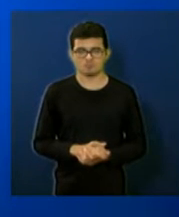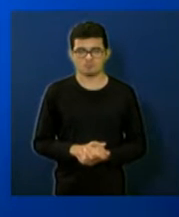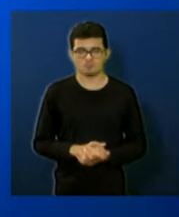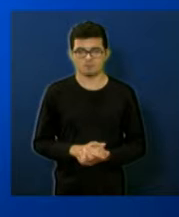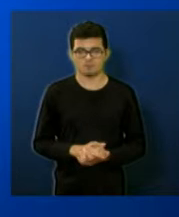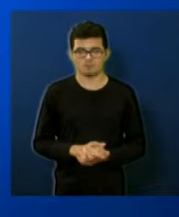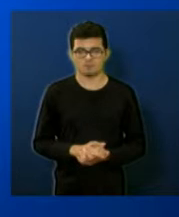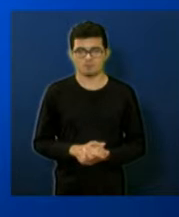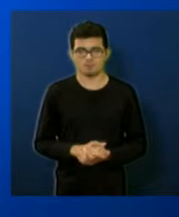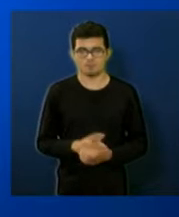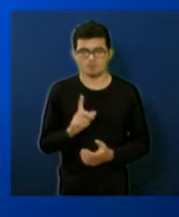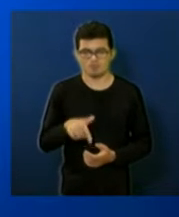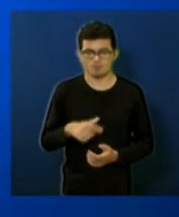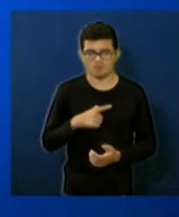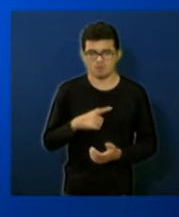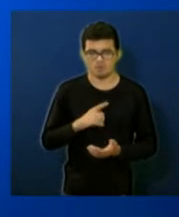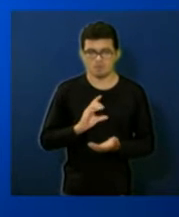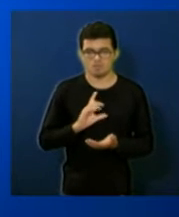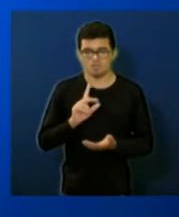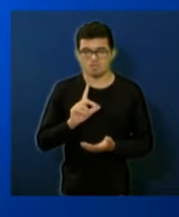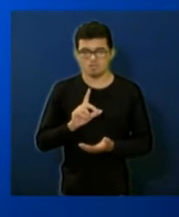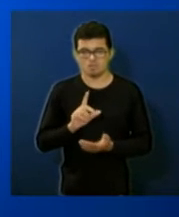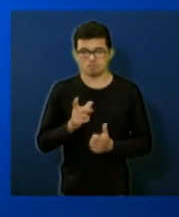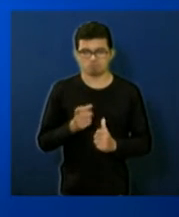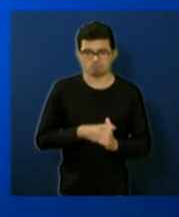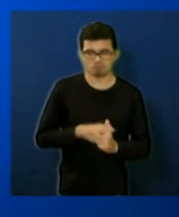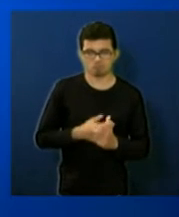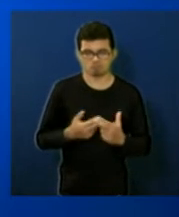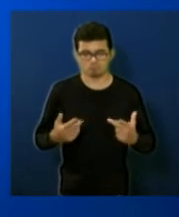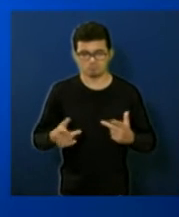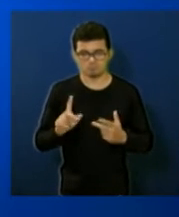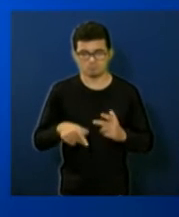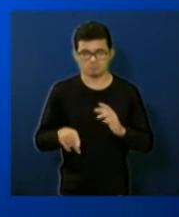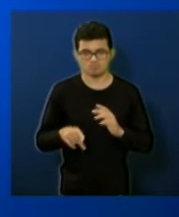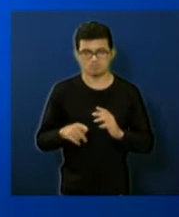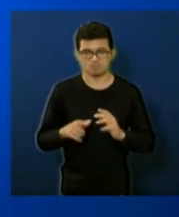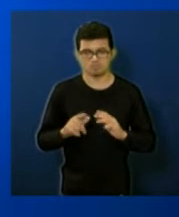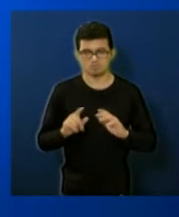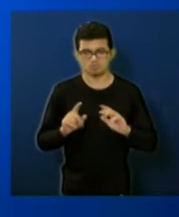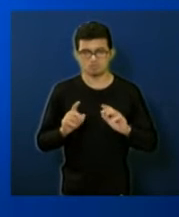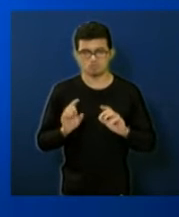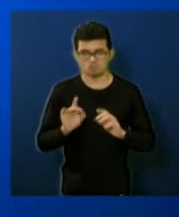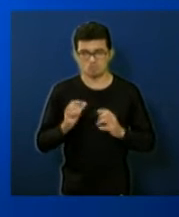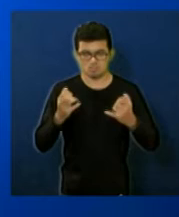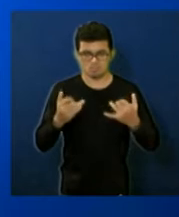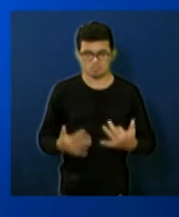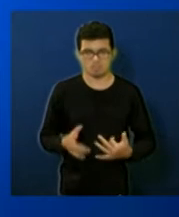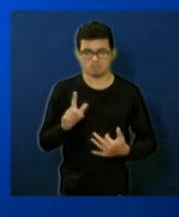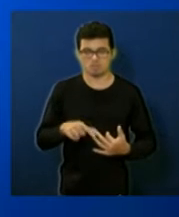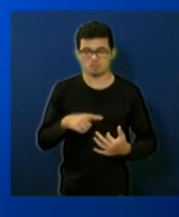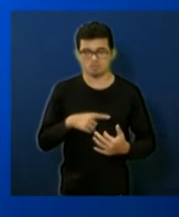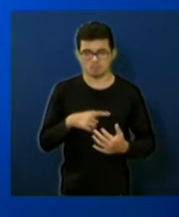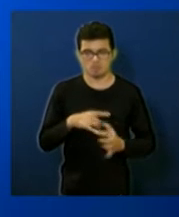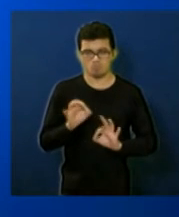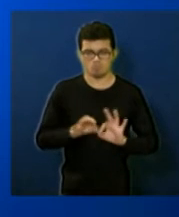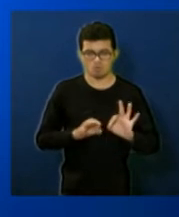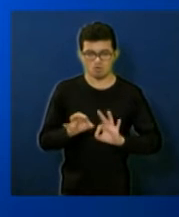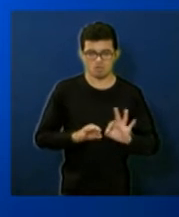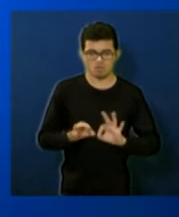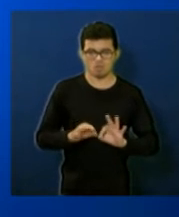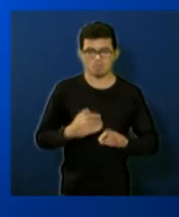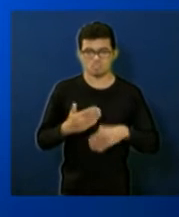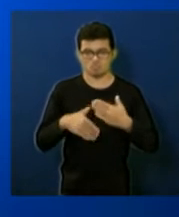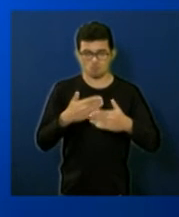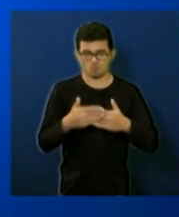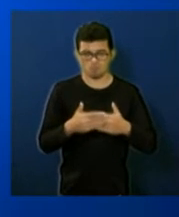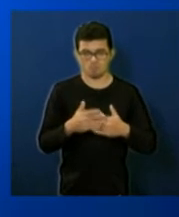partindo para lado da despesa agora lembrando que a nossa despesa só fazendo um parêntese nós temos os programas de desenvolvimento organizacional